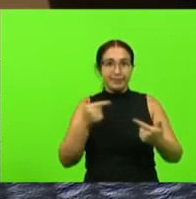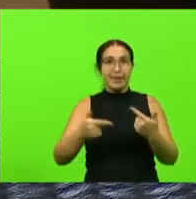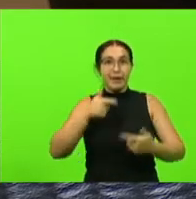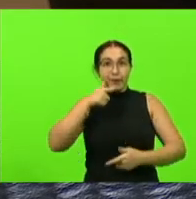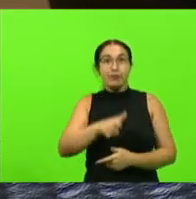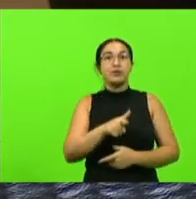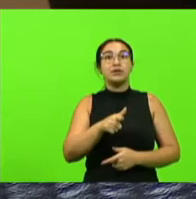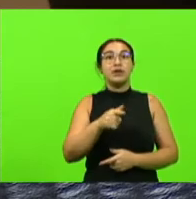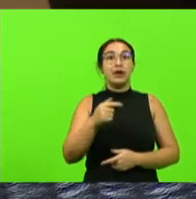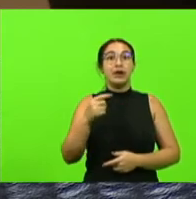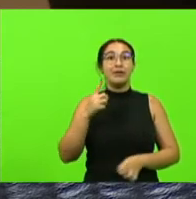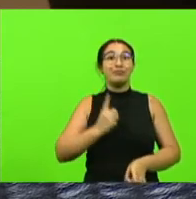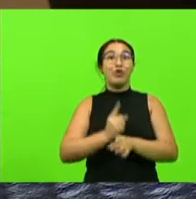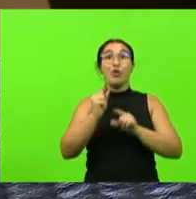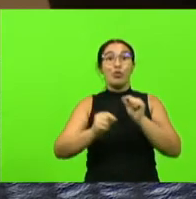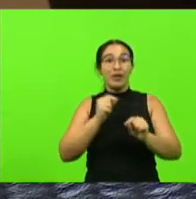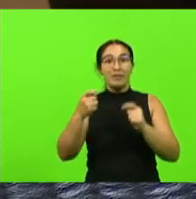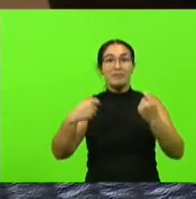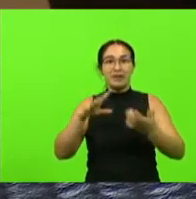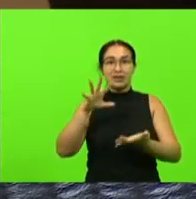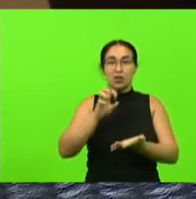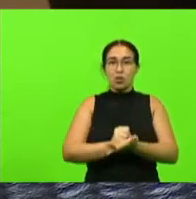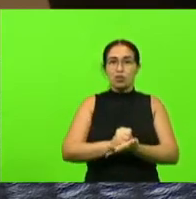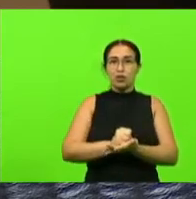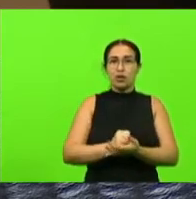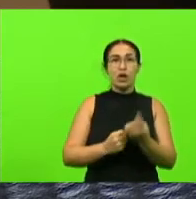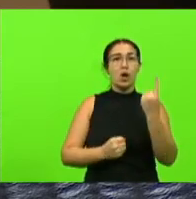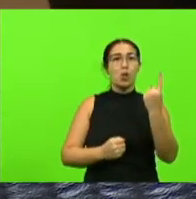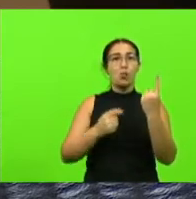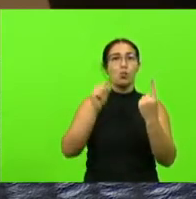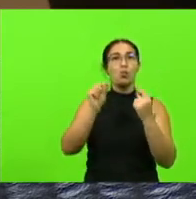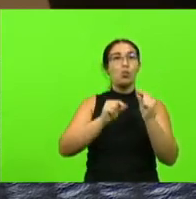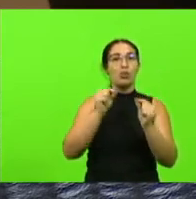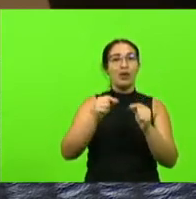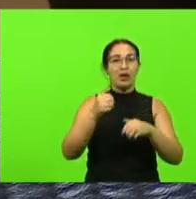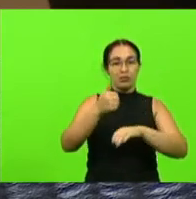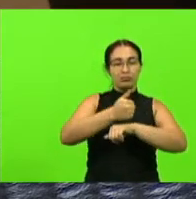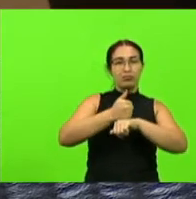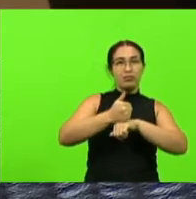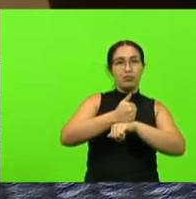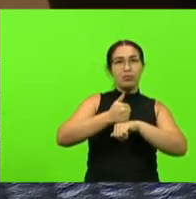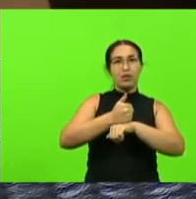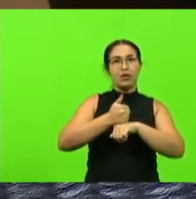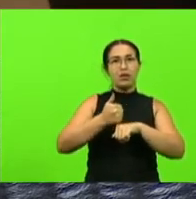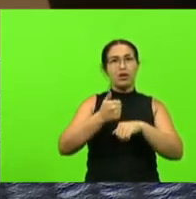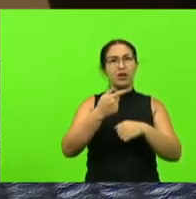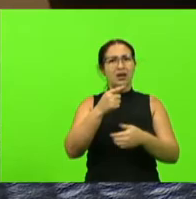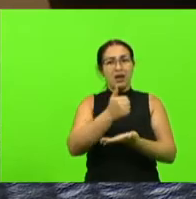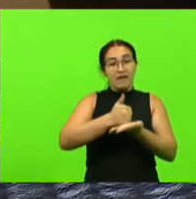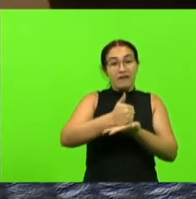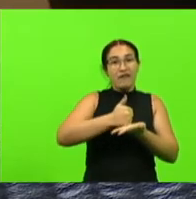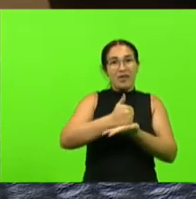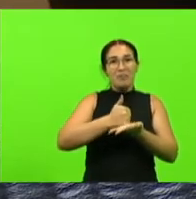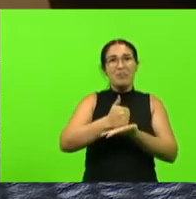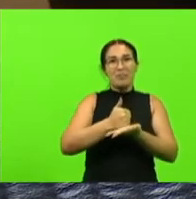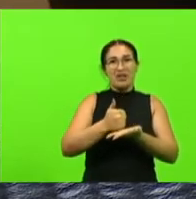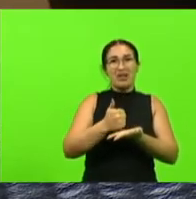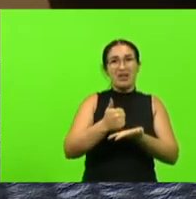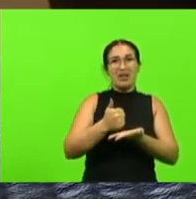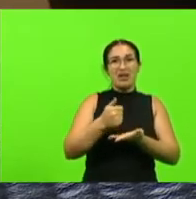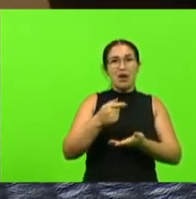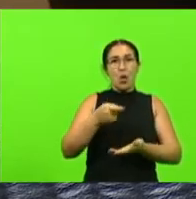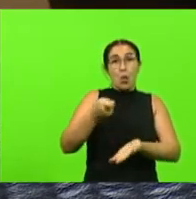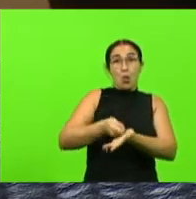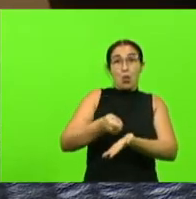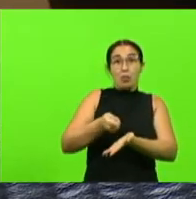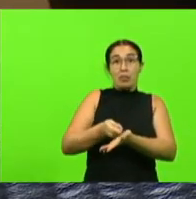era obrigado a contratar um farmacêutico para trabalhar na loja de dentária ele era obrigado a ter um funcionário de três